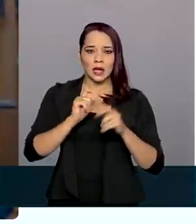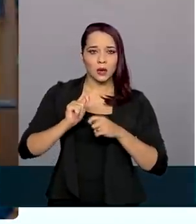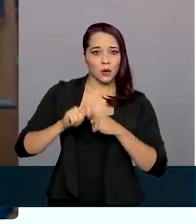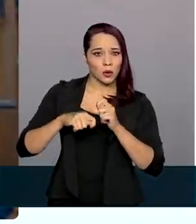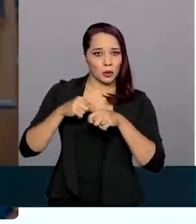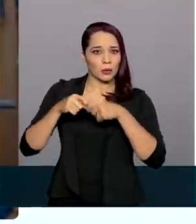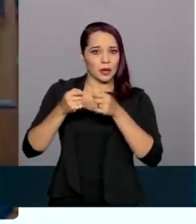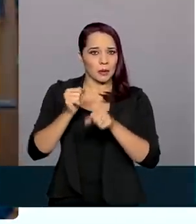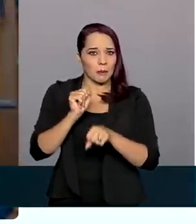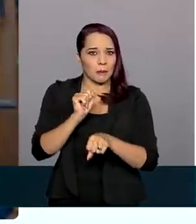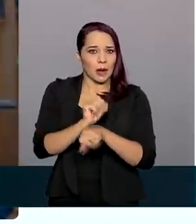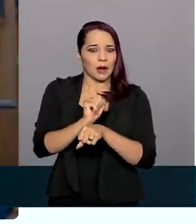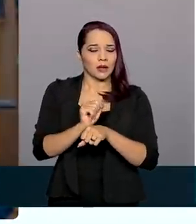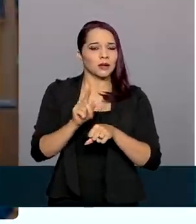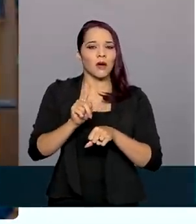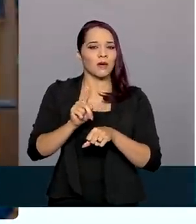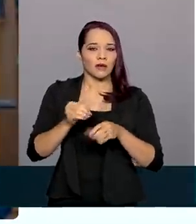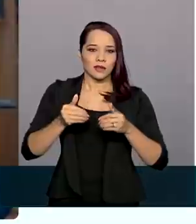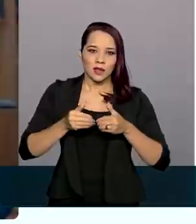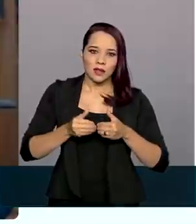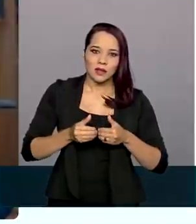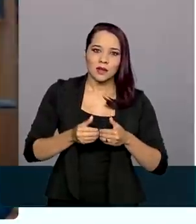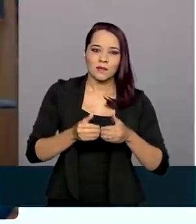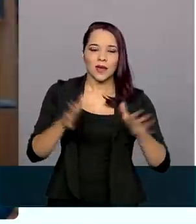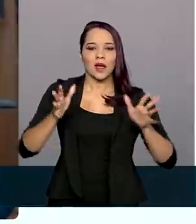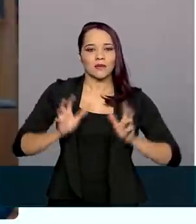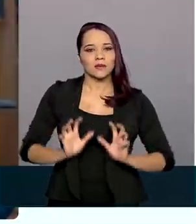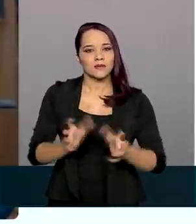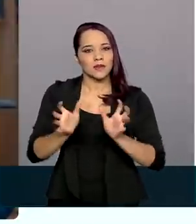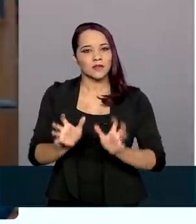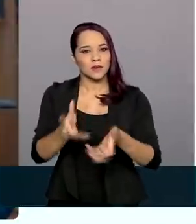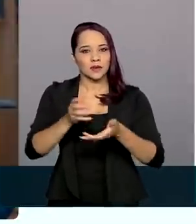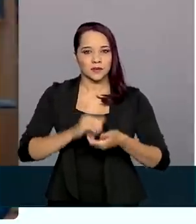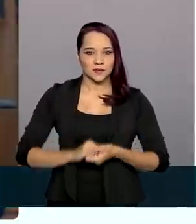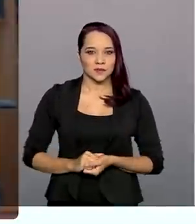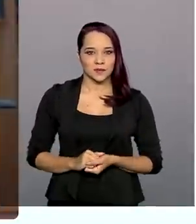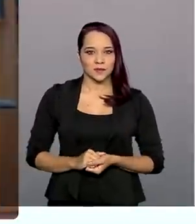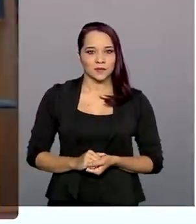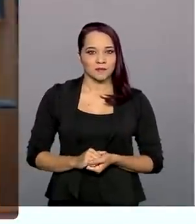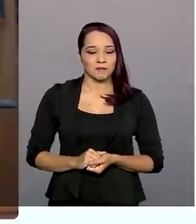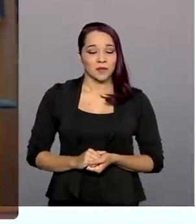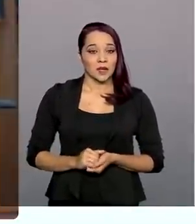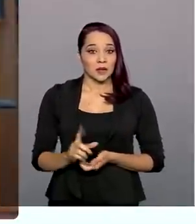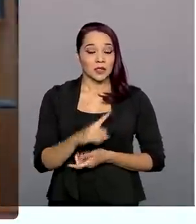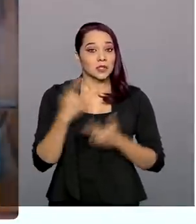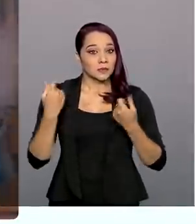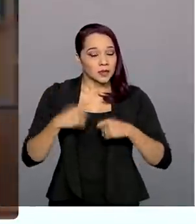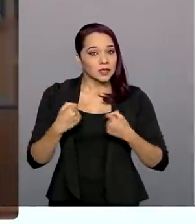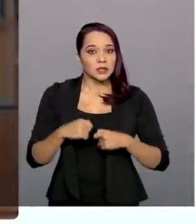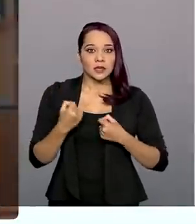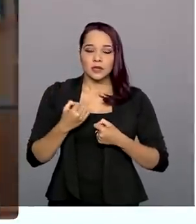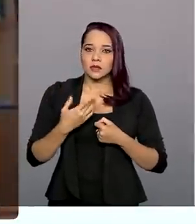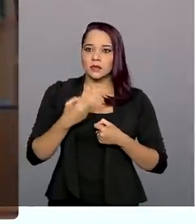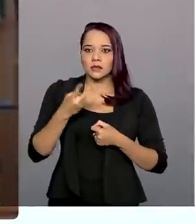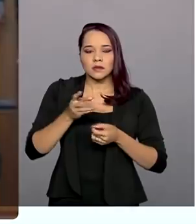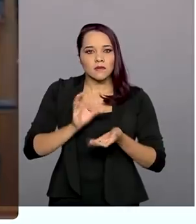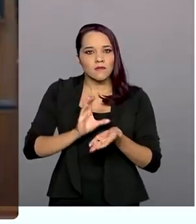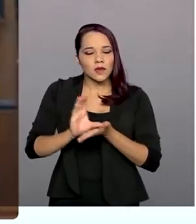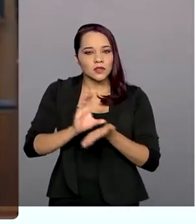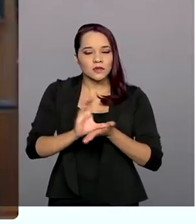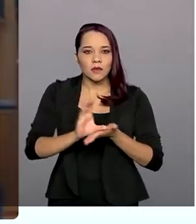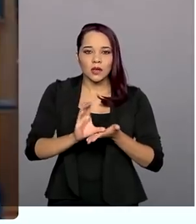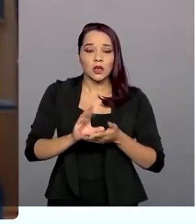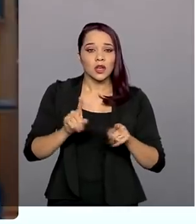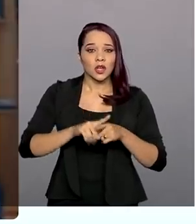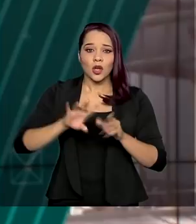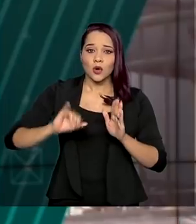os investimentos. Nós precisamos destravar esse horizonte de investimentos. Os juros